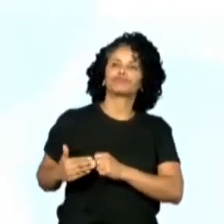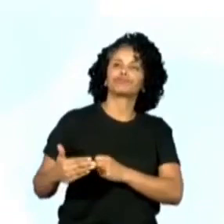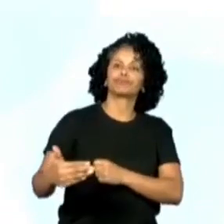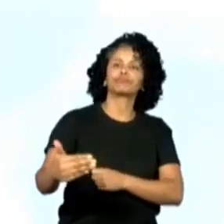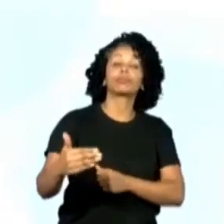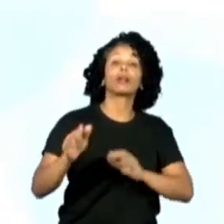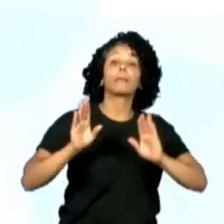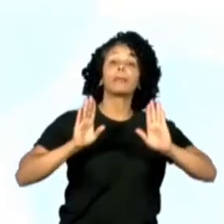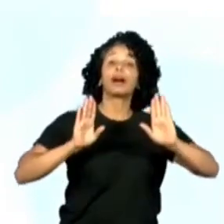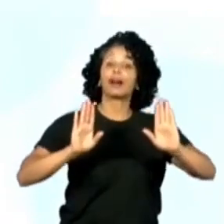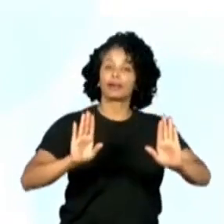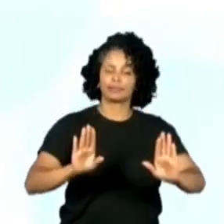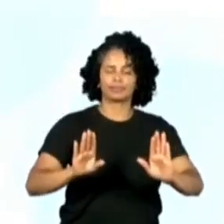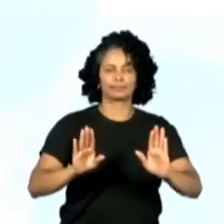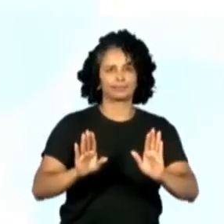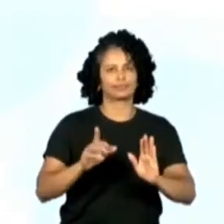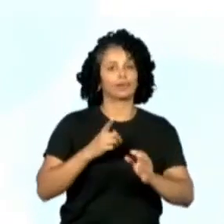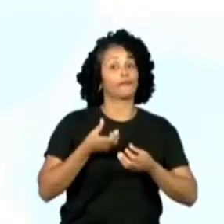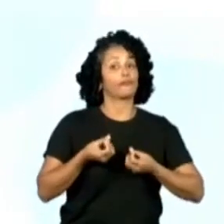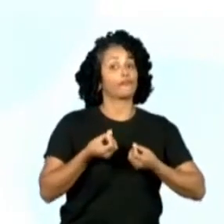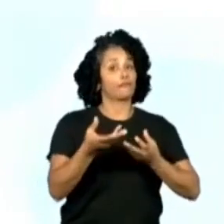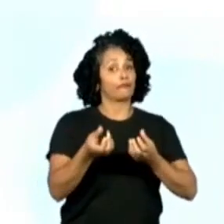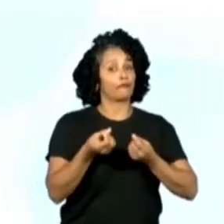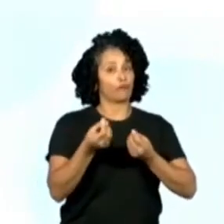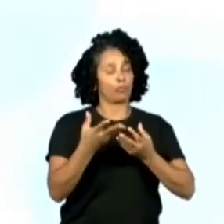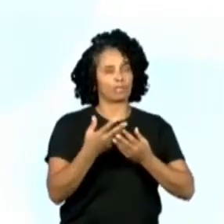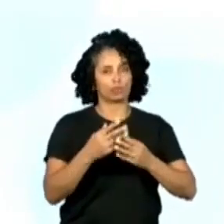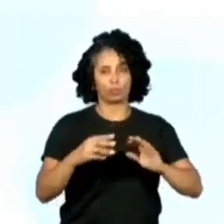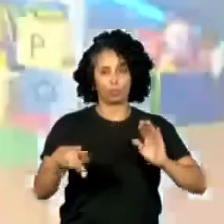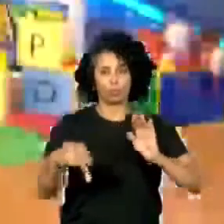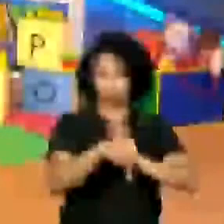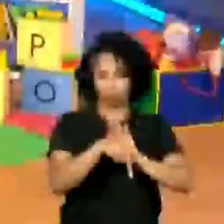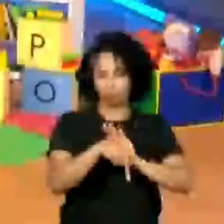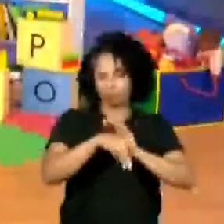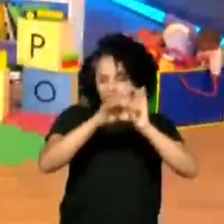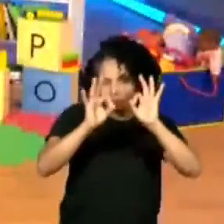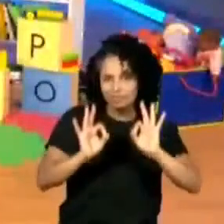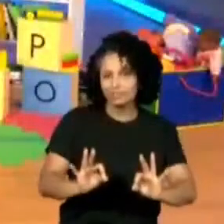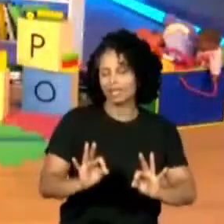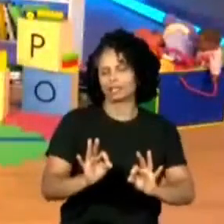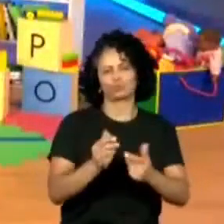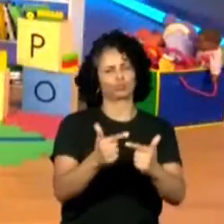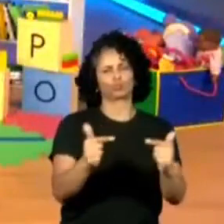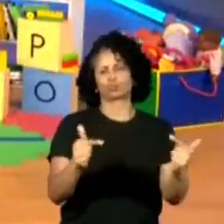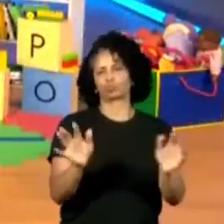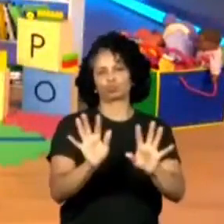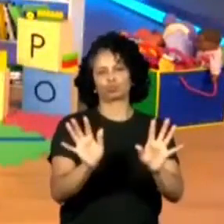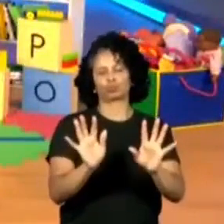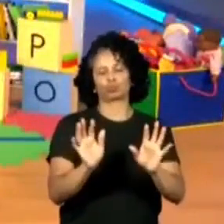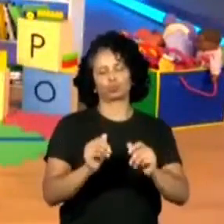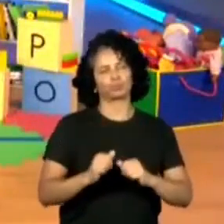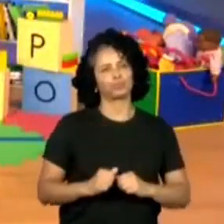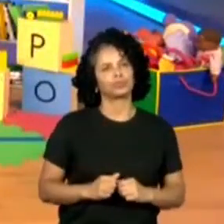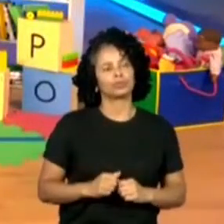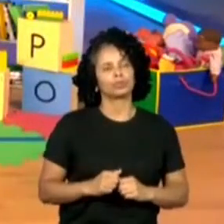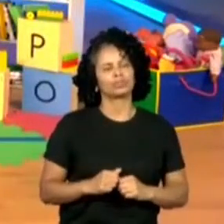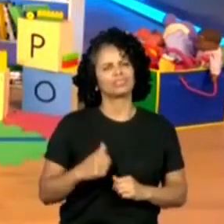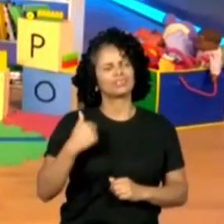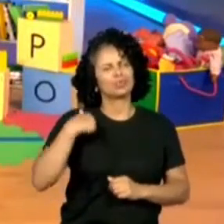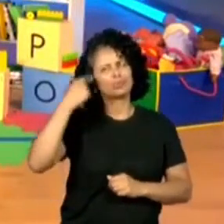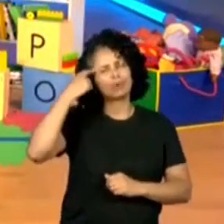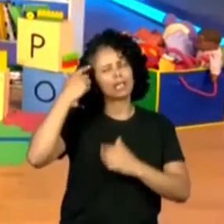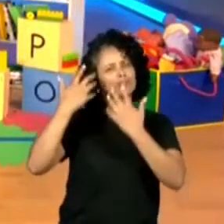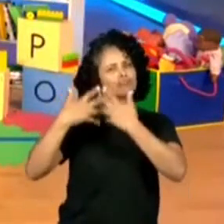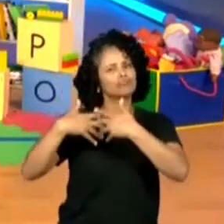gente não tem ainda informações bem certinhas sobre tudo, tá? Então, nesse momento, o eu falo para